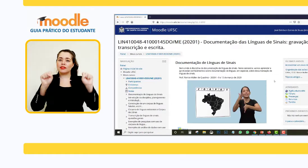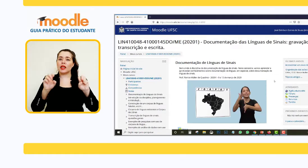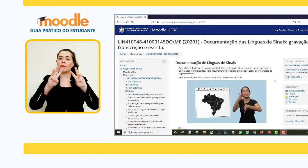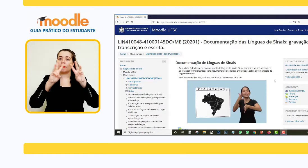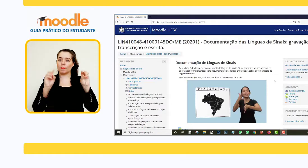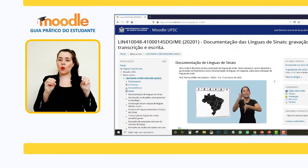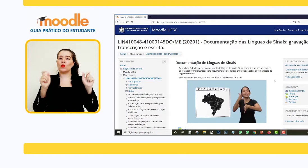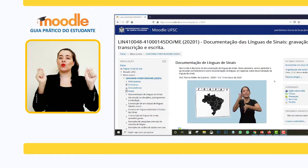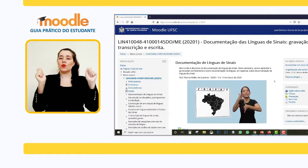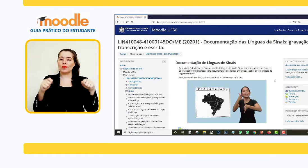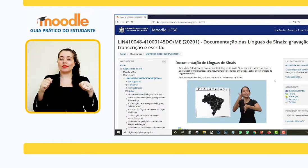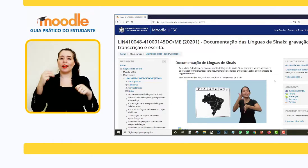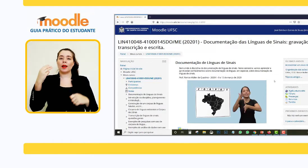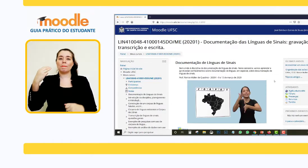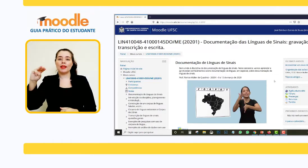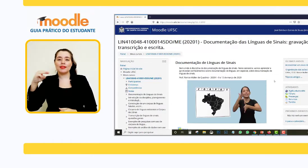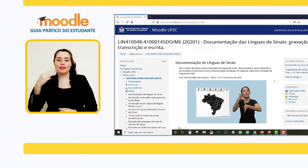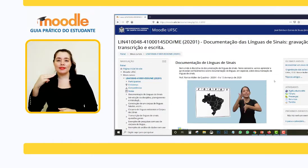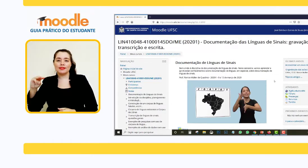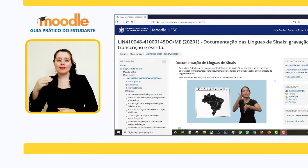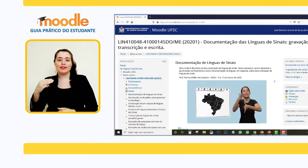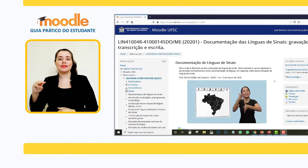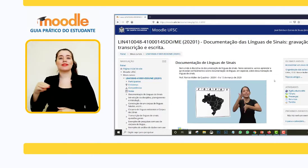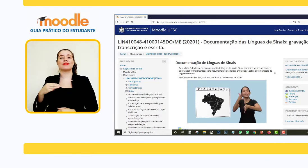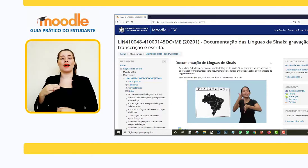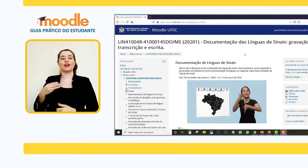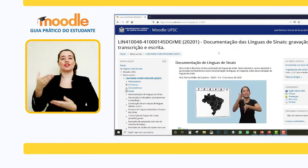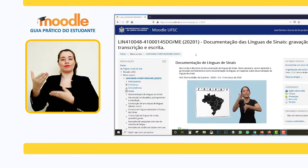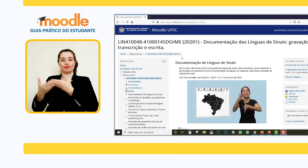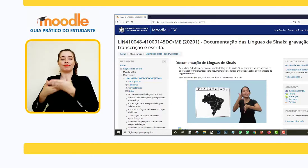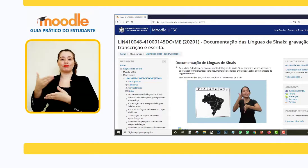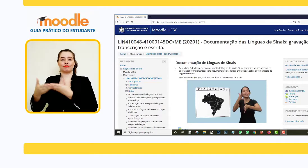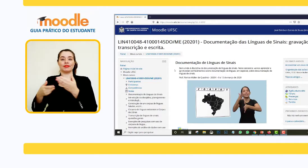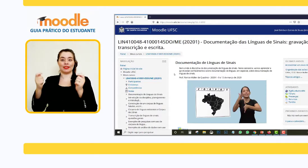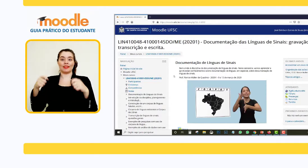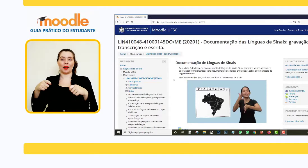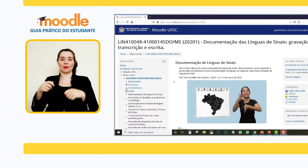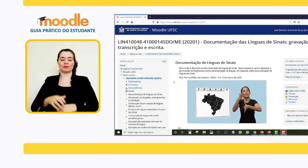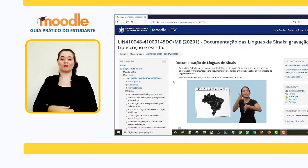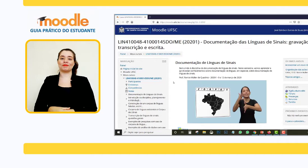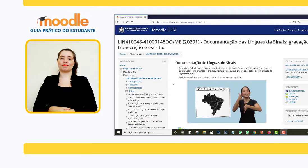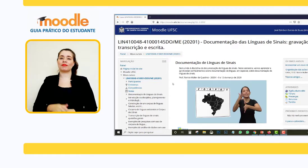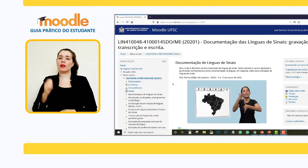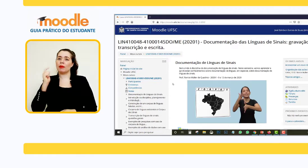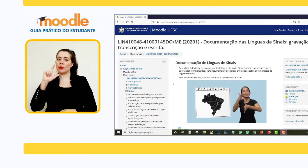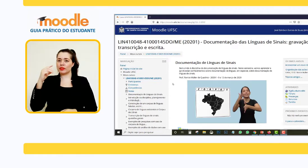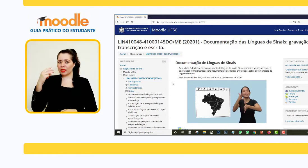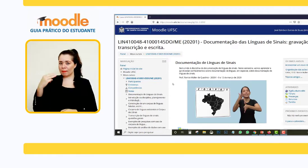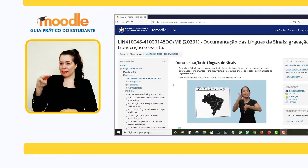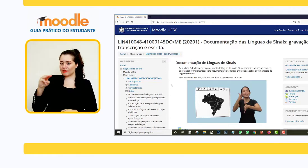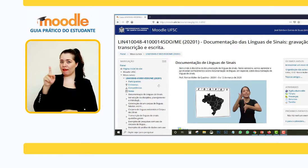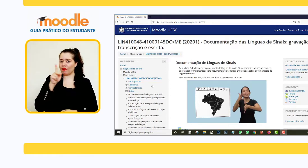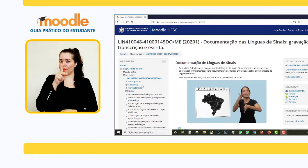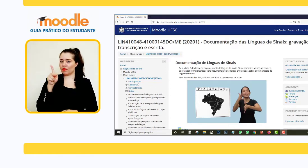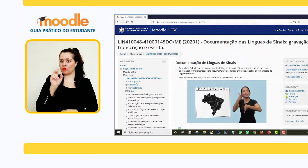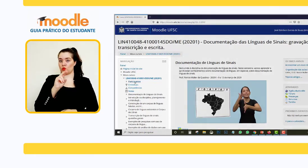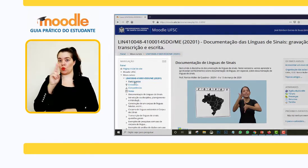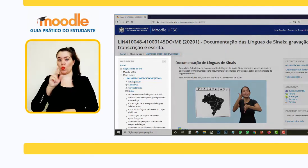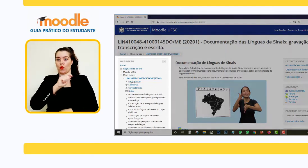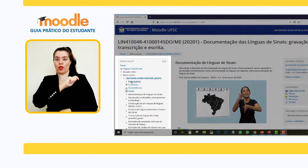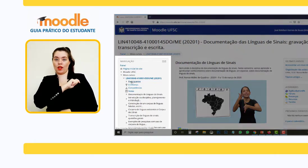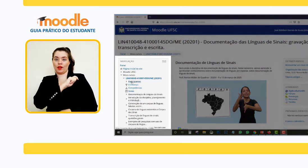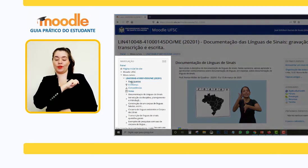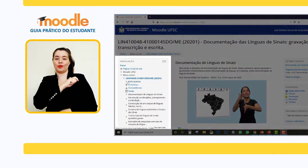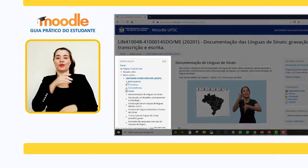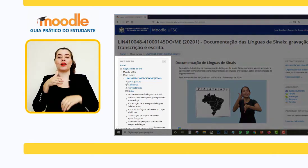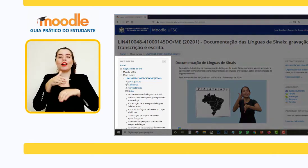No Moodle existe um sistema de troca de mensagens entre os usuários. Para você enviar uma mensagem para um professor ou para um